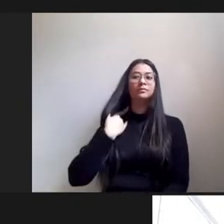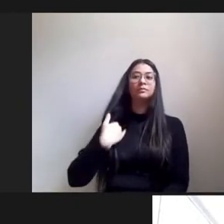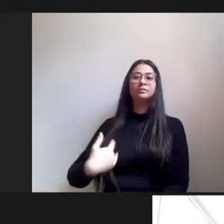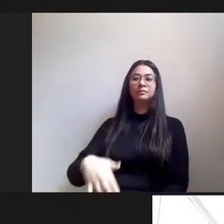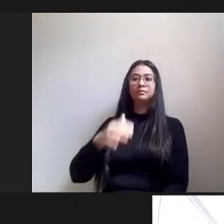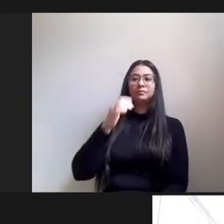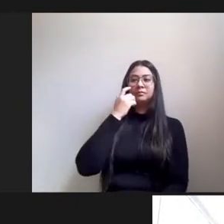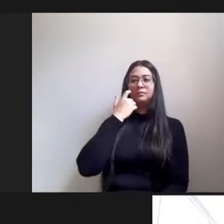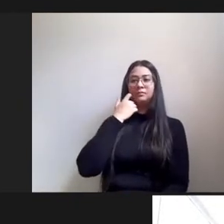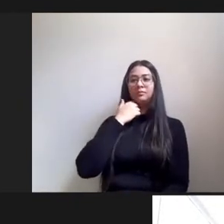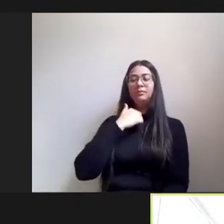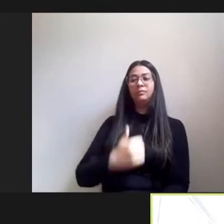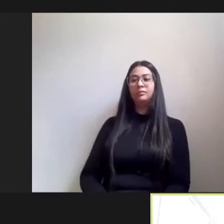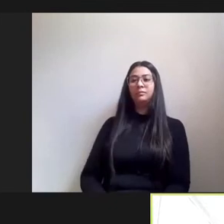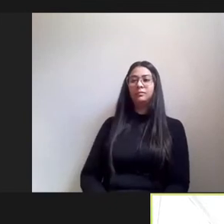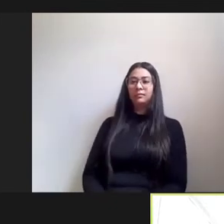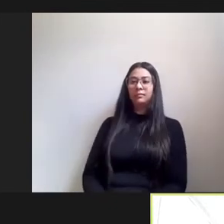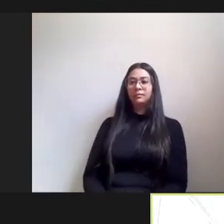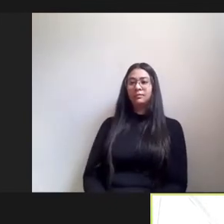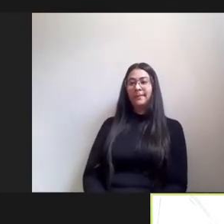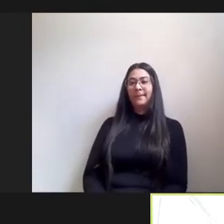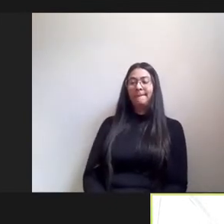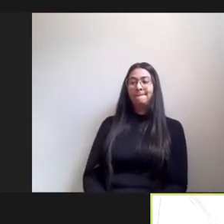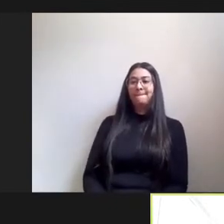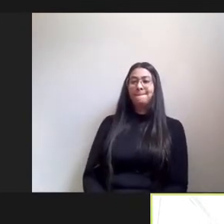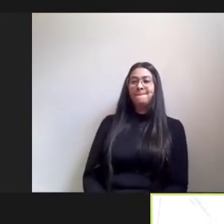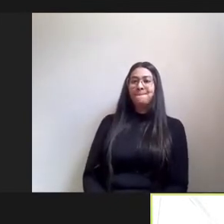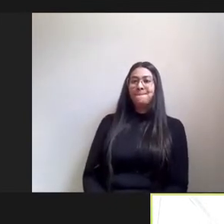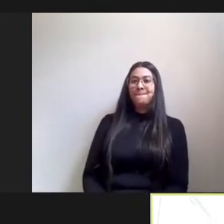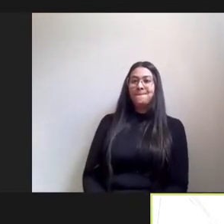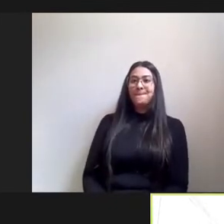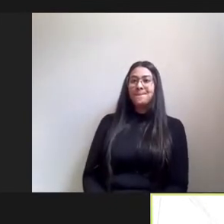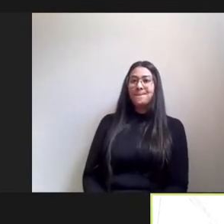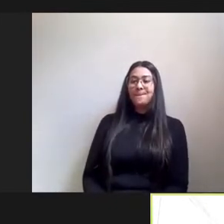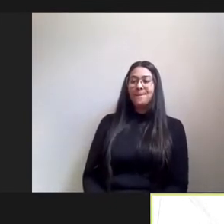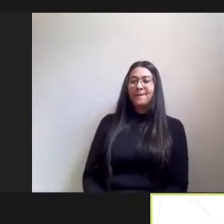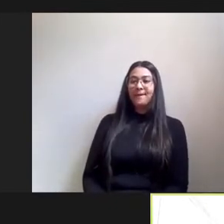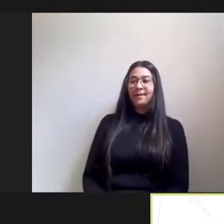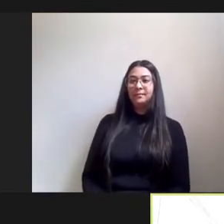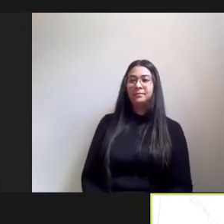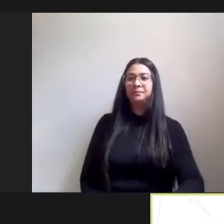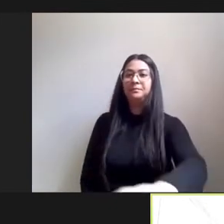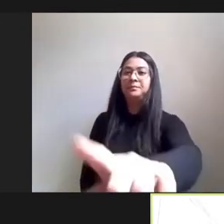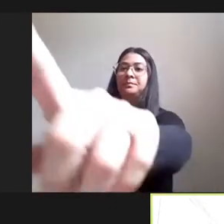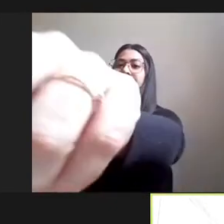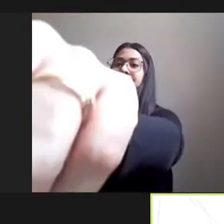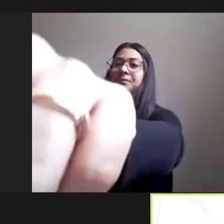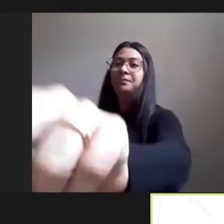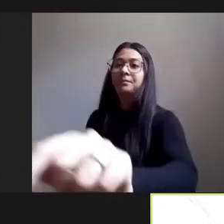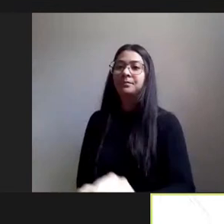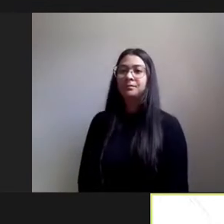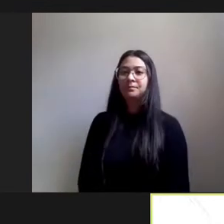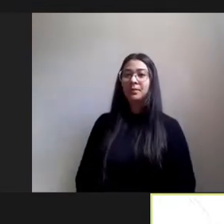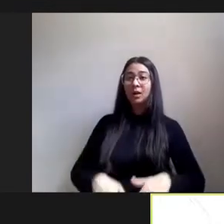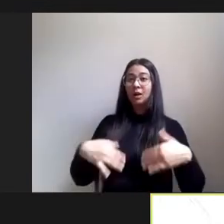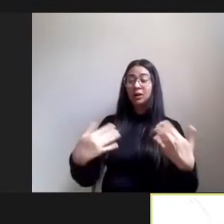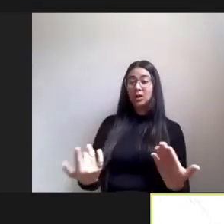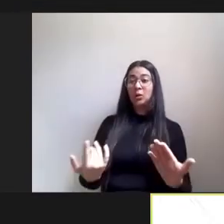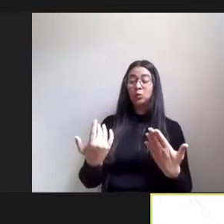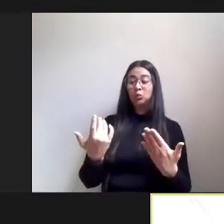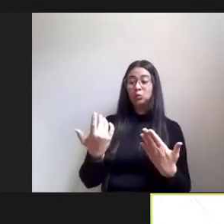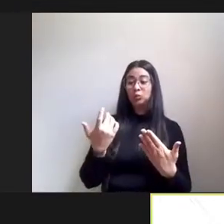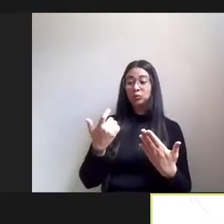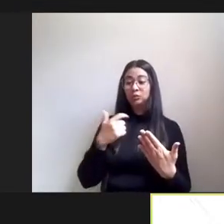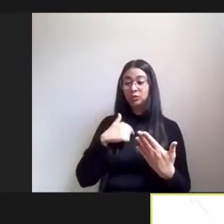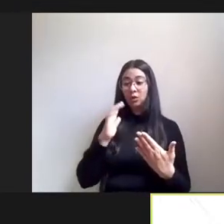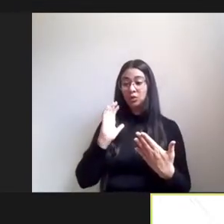então é por um lado eu me senti já contemplado né nessa